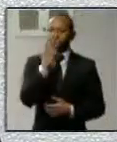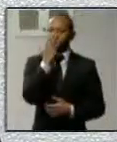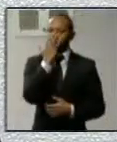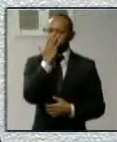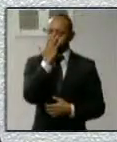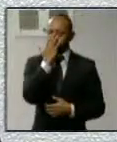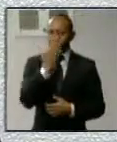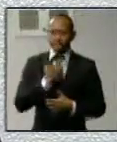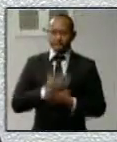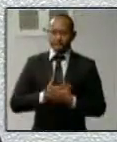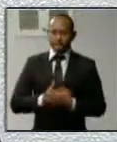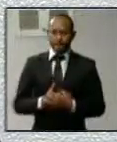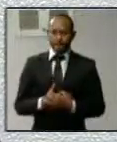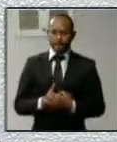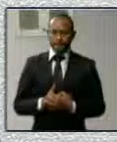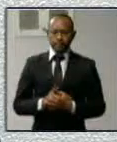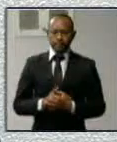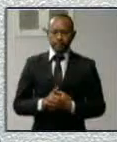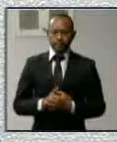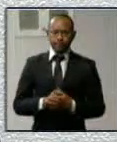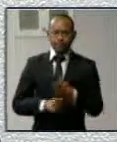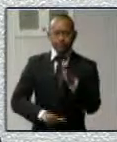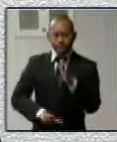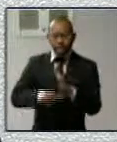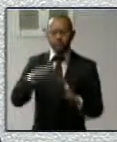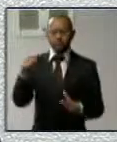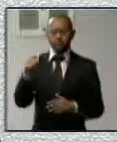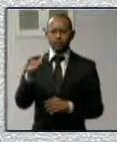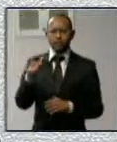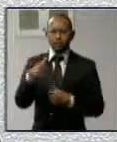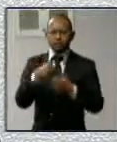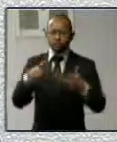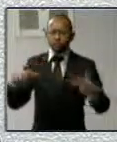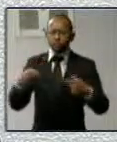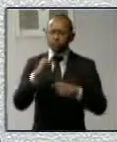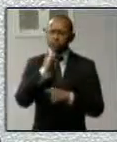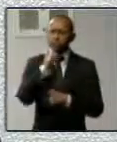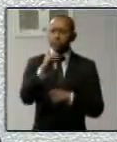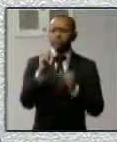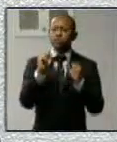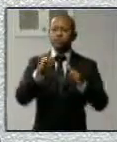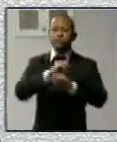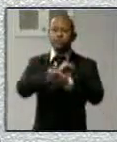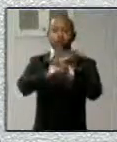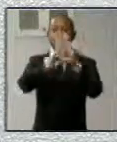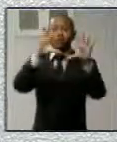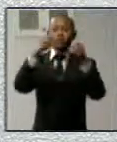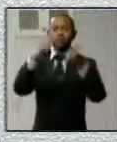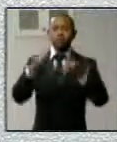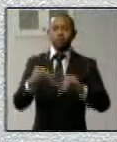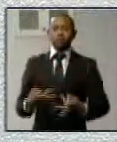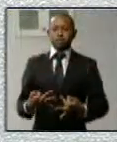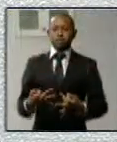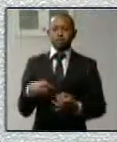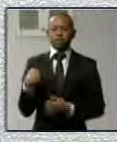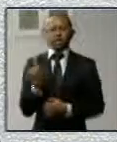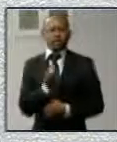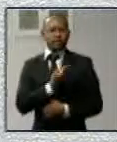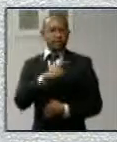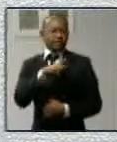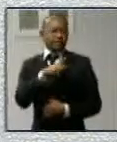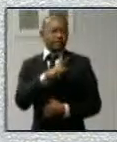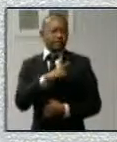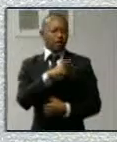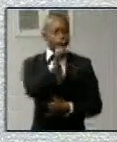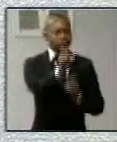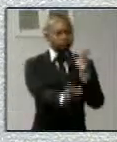coisa que eu quero deixar claro é que a gente não pode tratar igualmente os